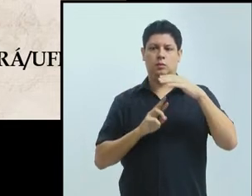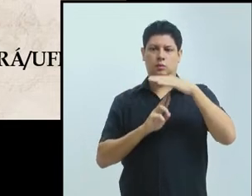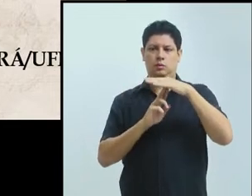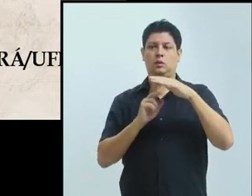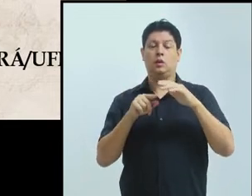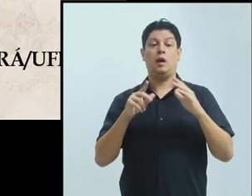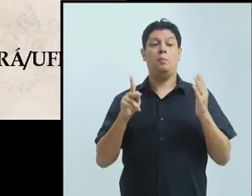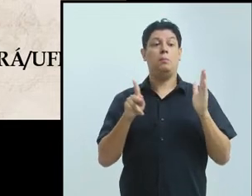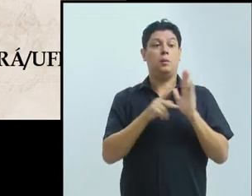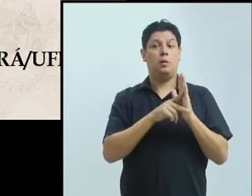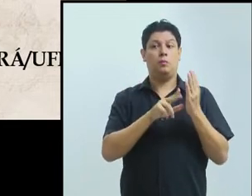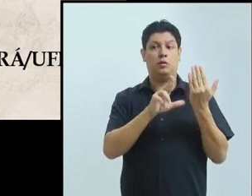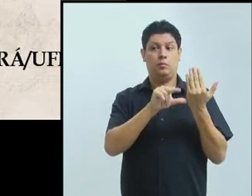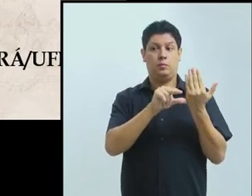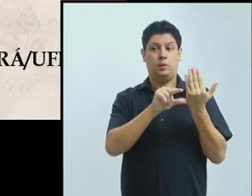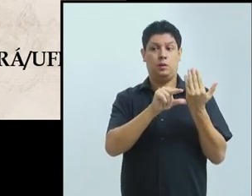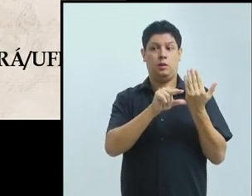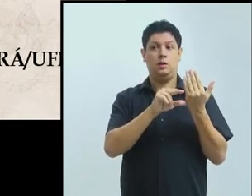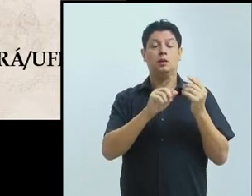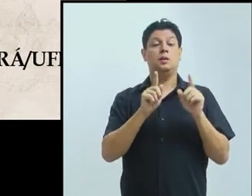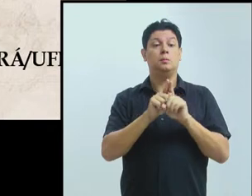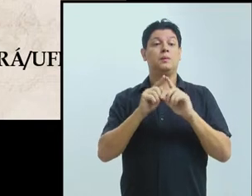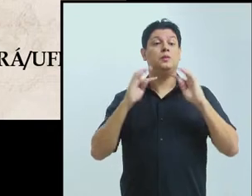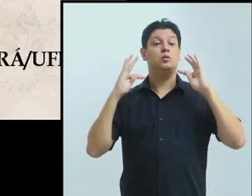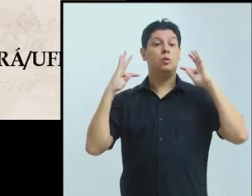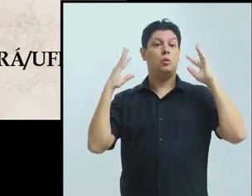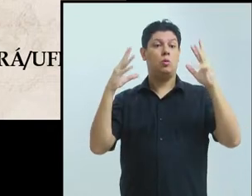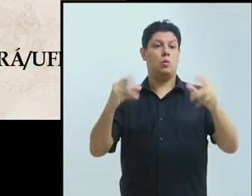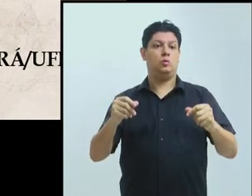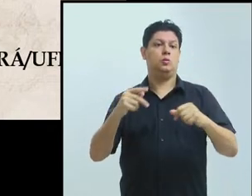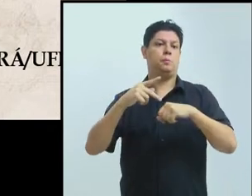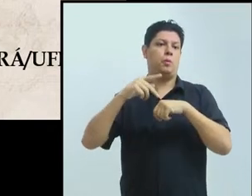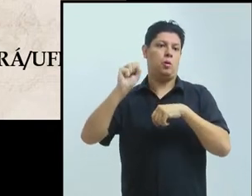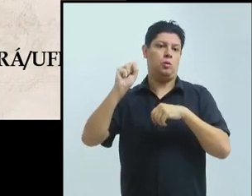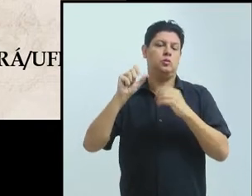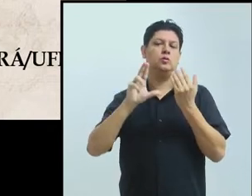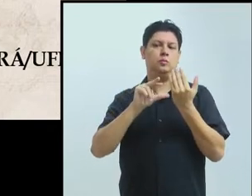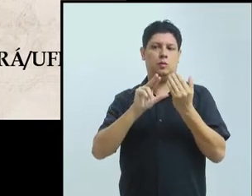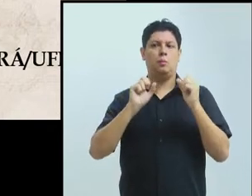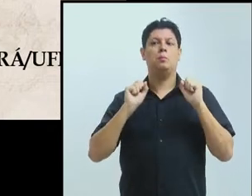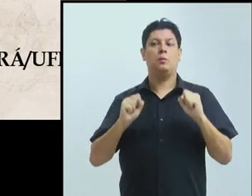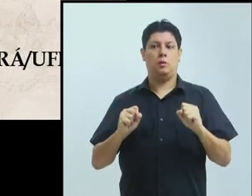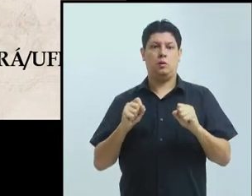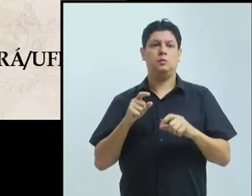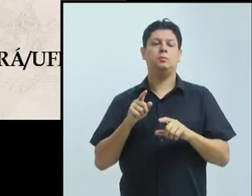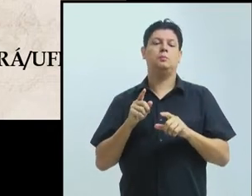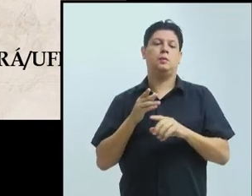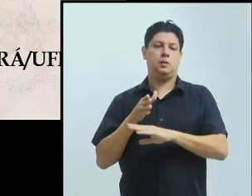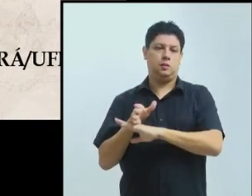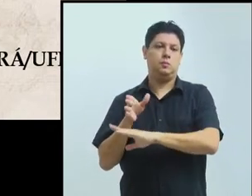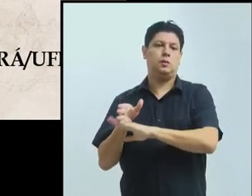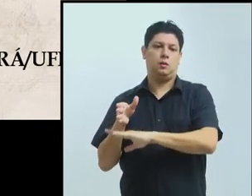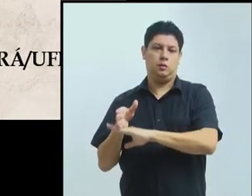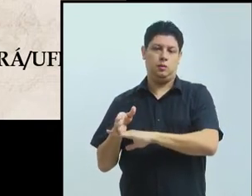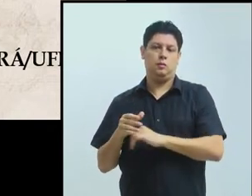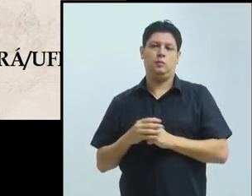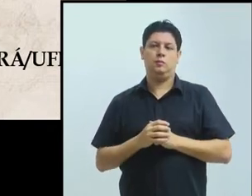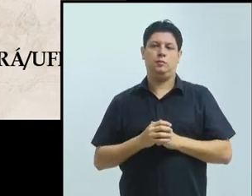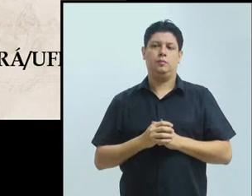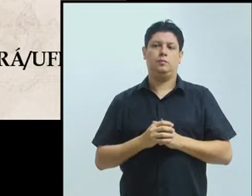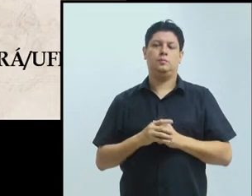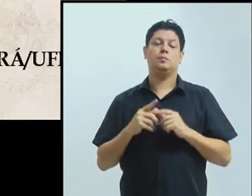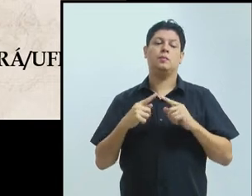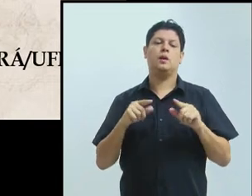participar. É claro que precisa ter um, acho que chama coordenador acadêmico,